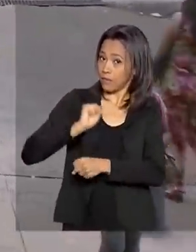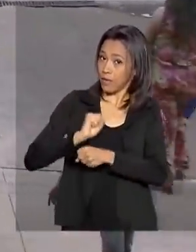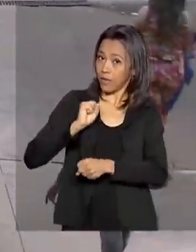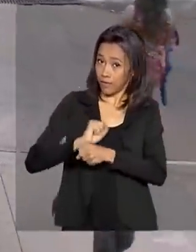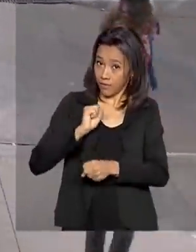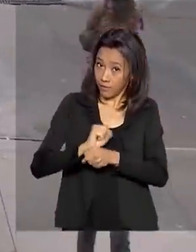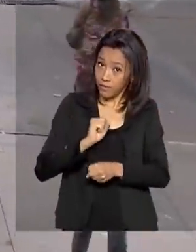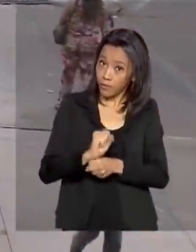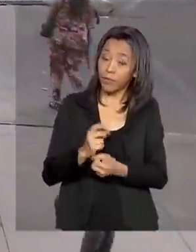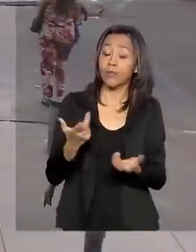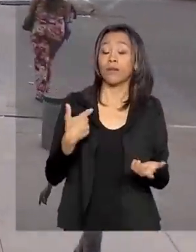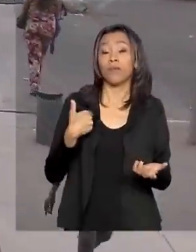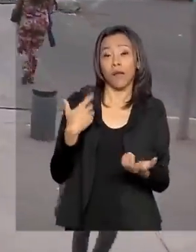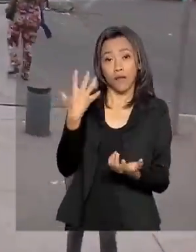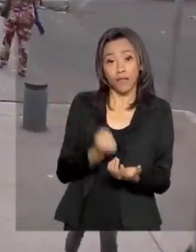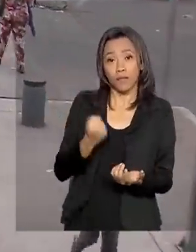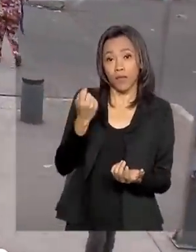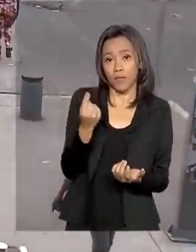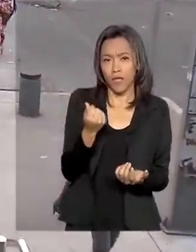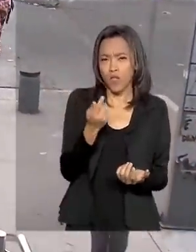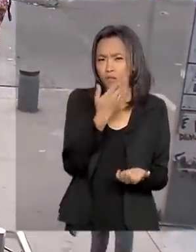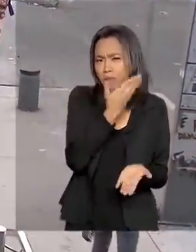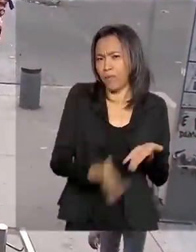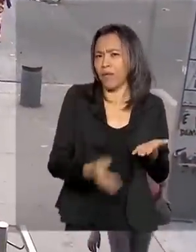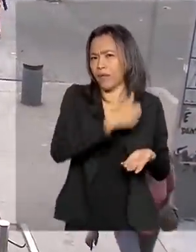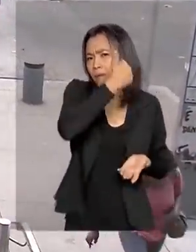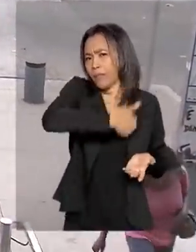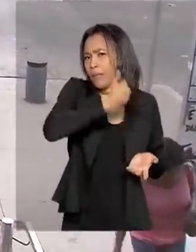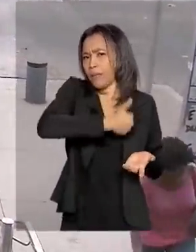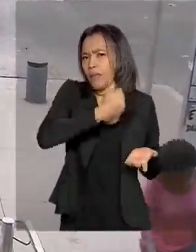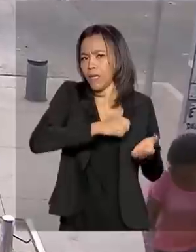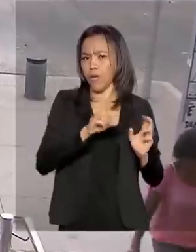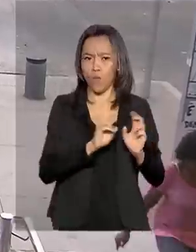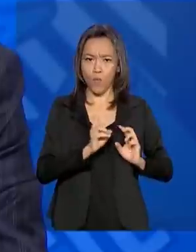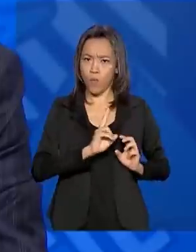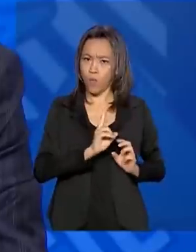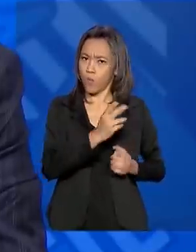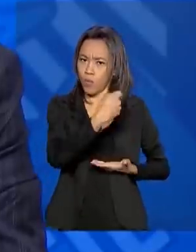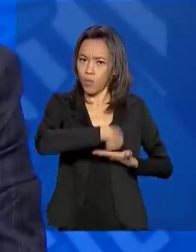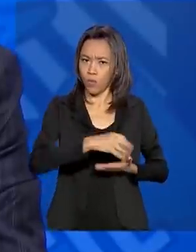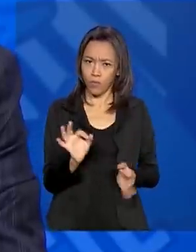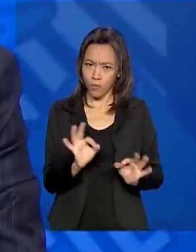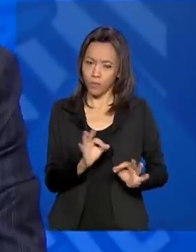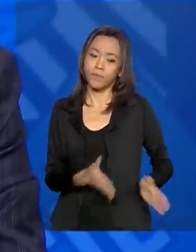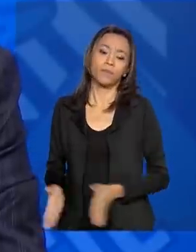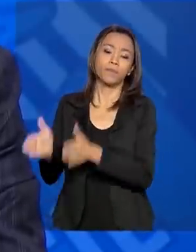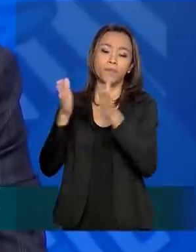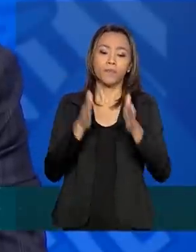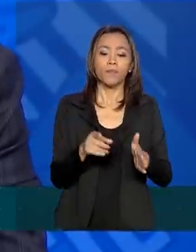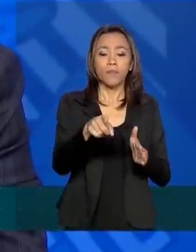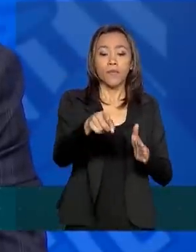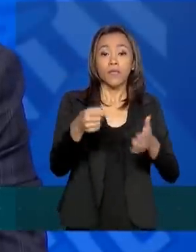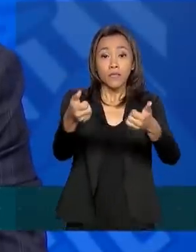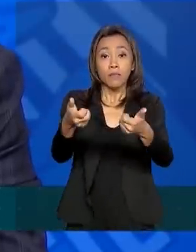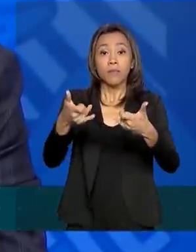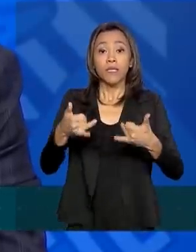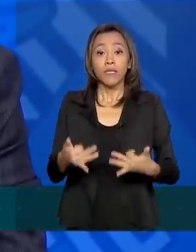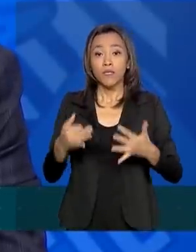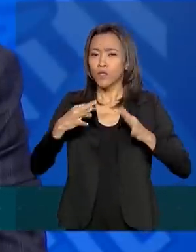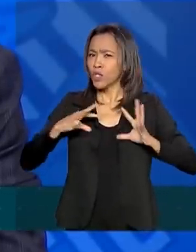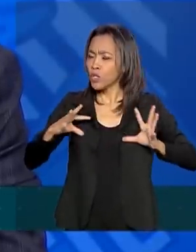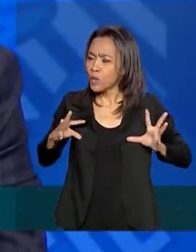pagamento não vai perder o direito da primeira parcela do auxílio emergencial. Todas as pessoas que